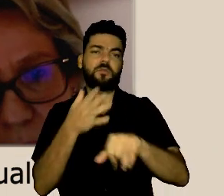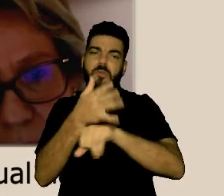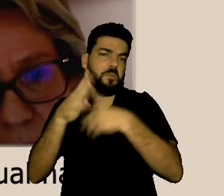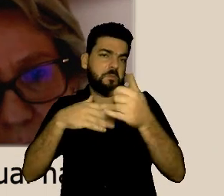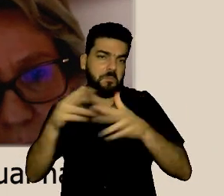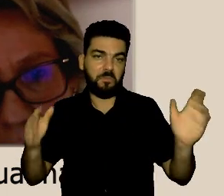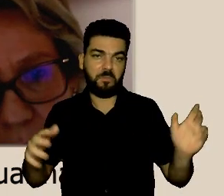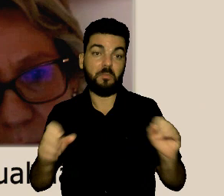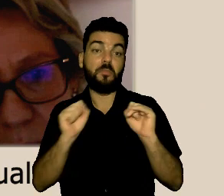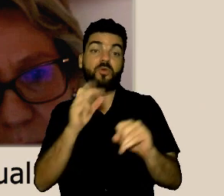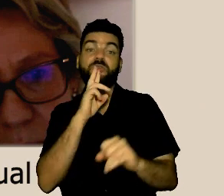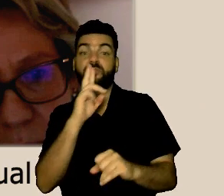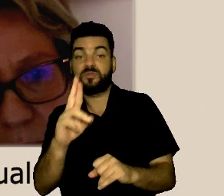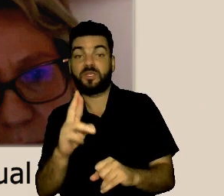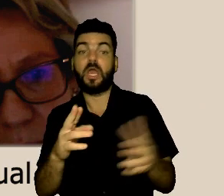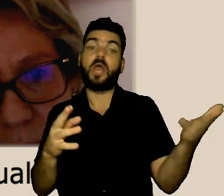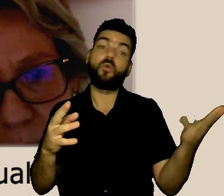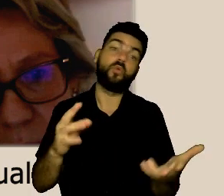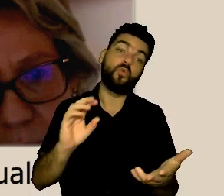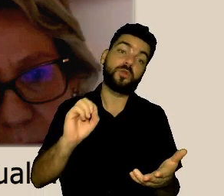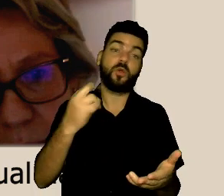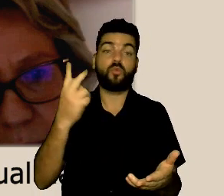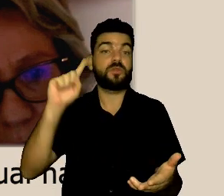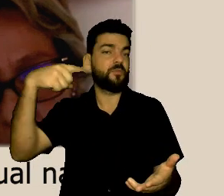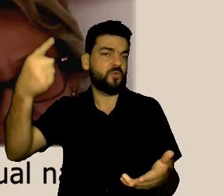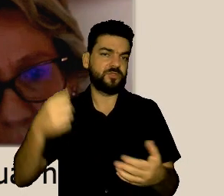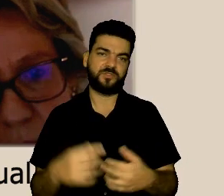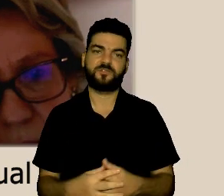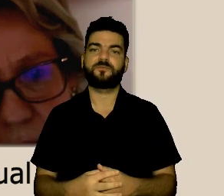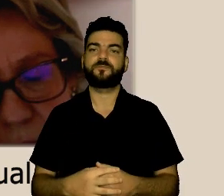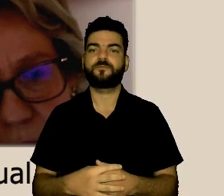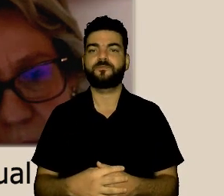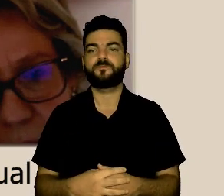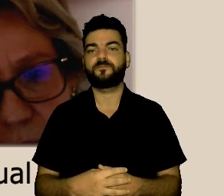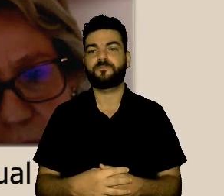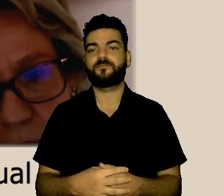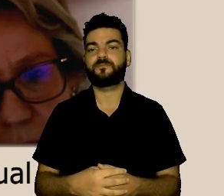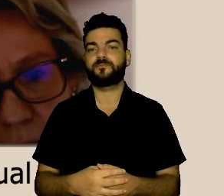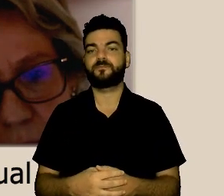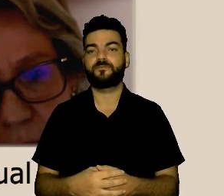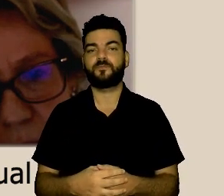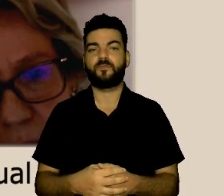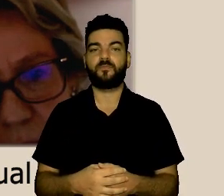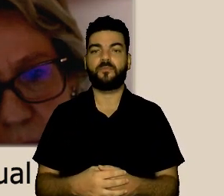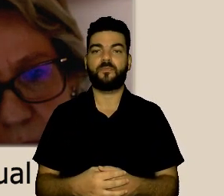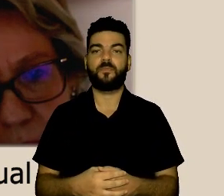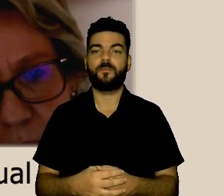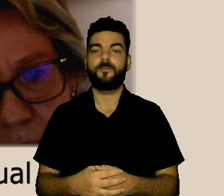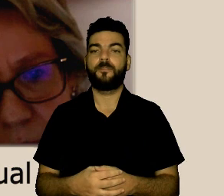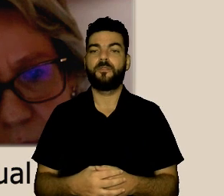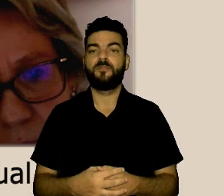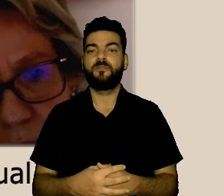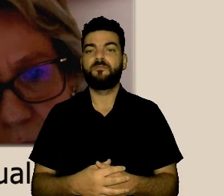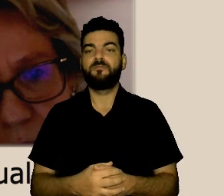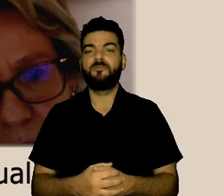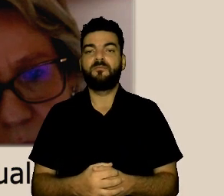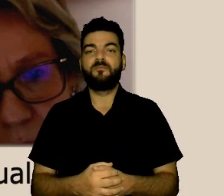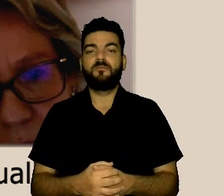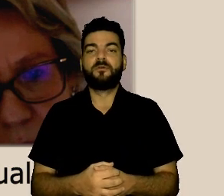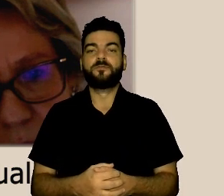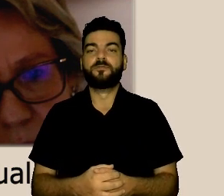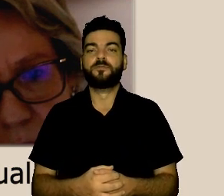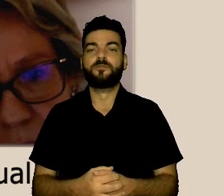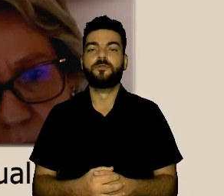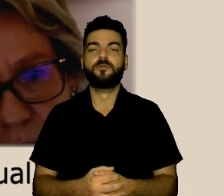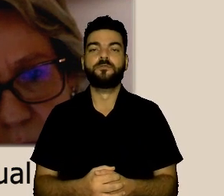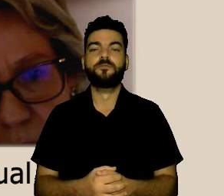ao final das suas apresentações. A doutora Inês